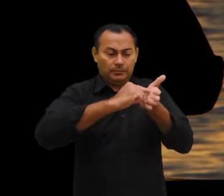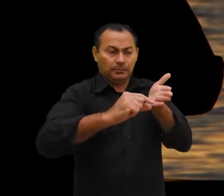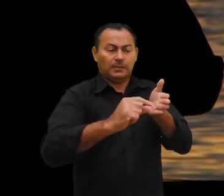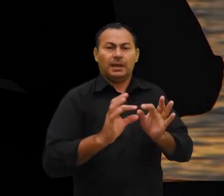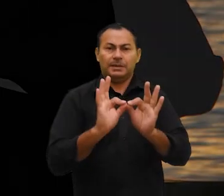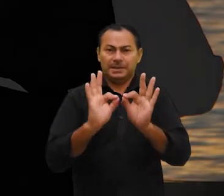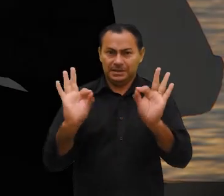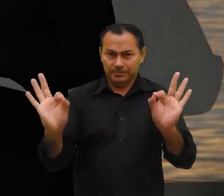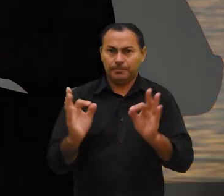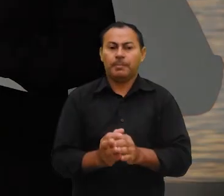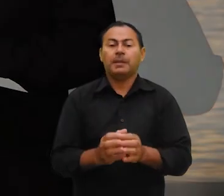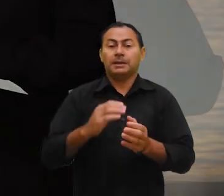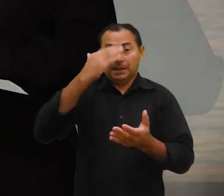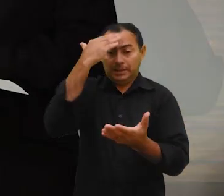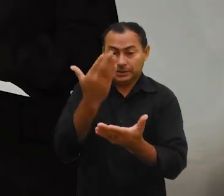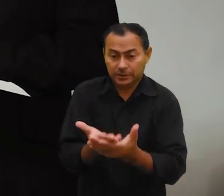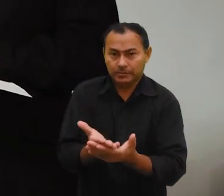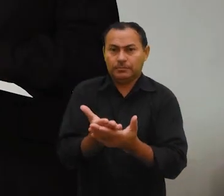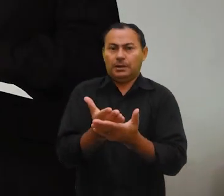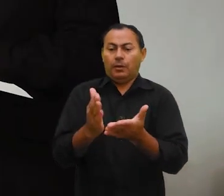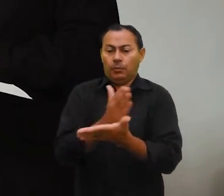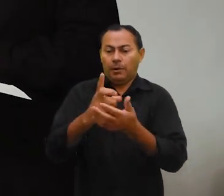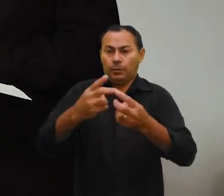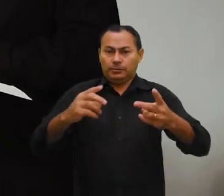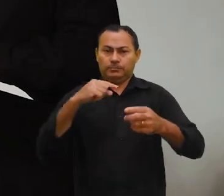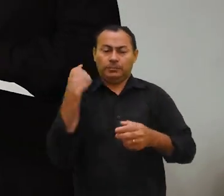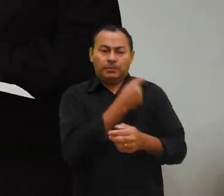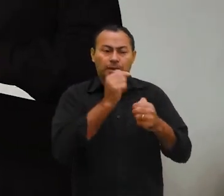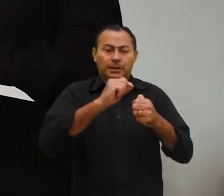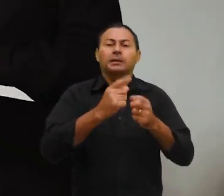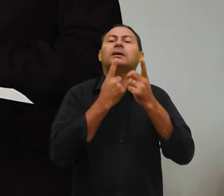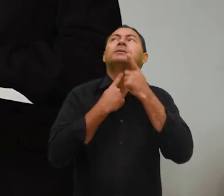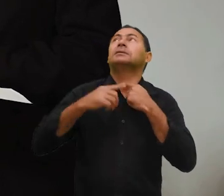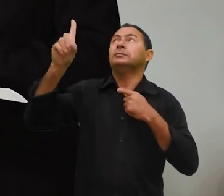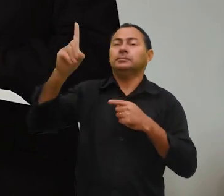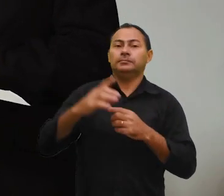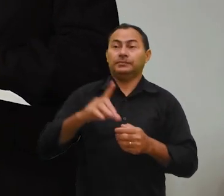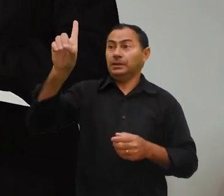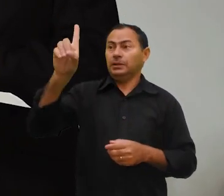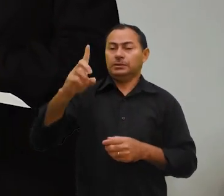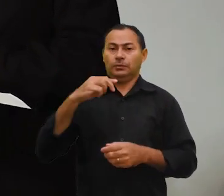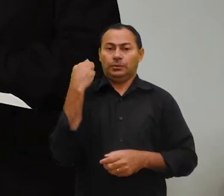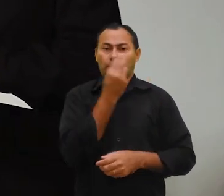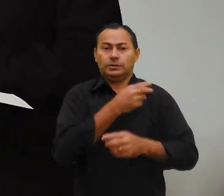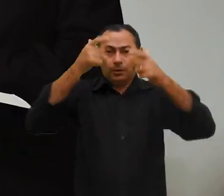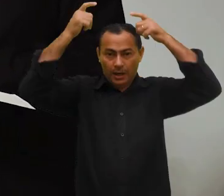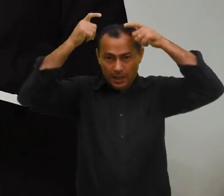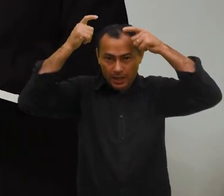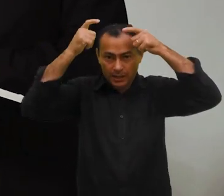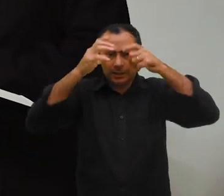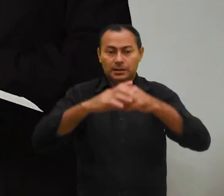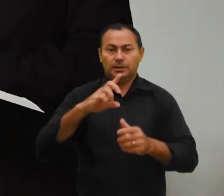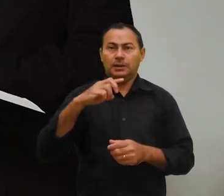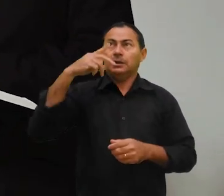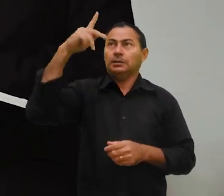versículo é bem simples. Se cremos que alguma coisa que vamos fazer é da vontade de Deus, e se Deus é nosso rei,